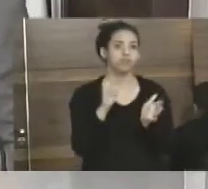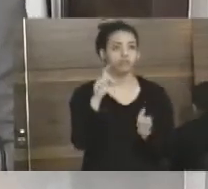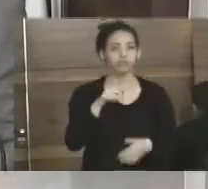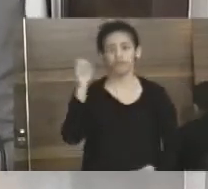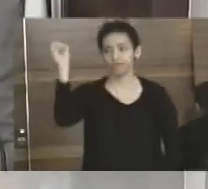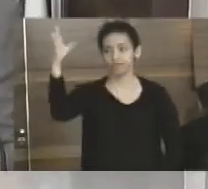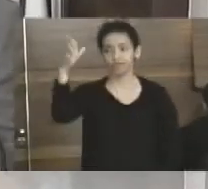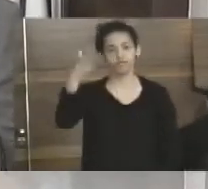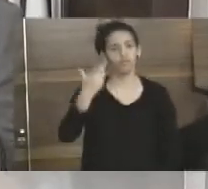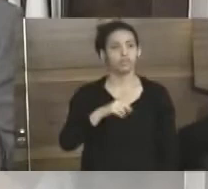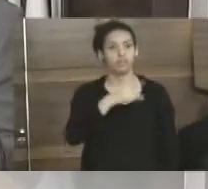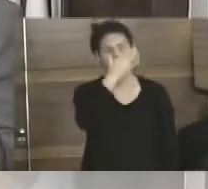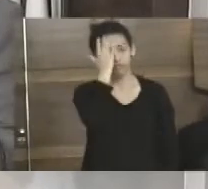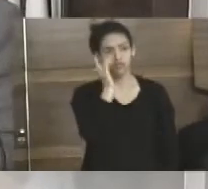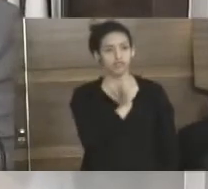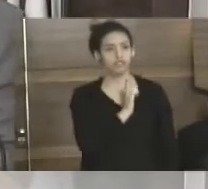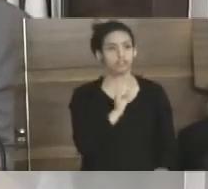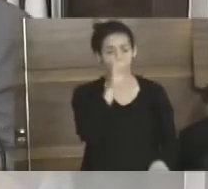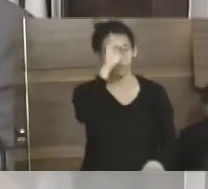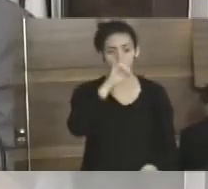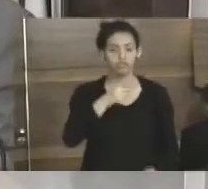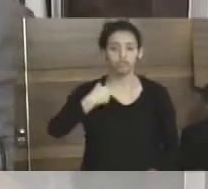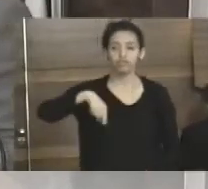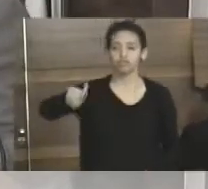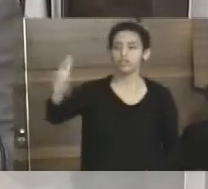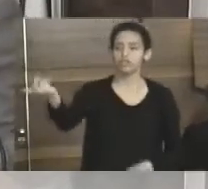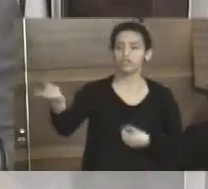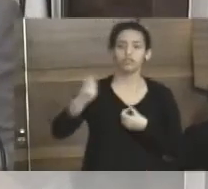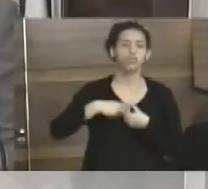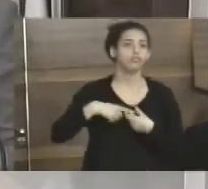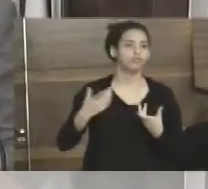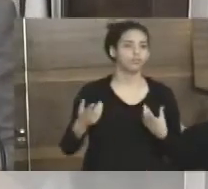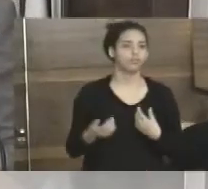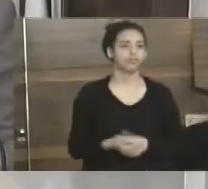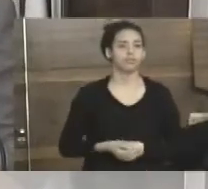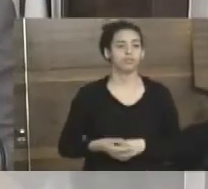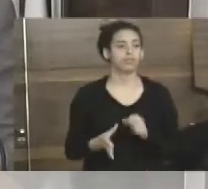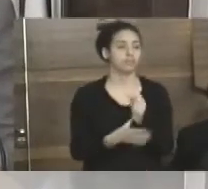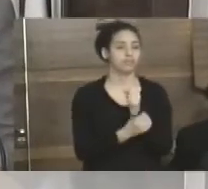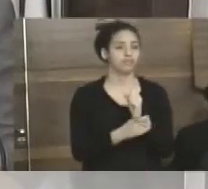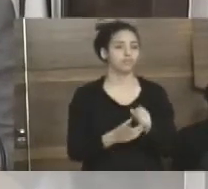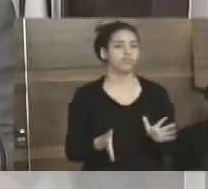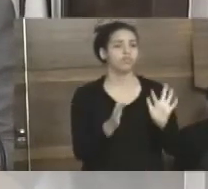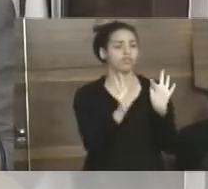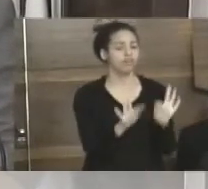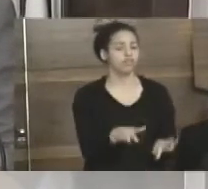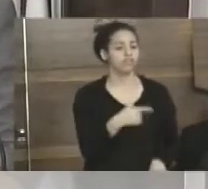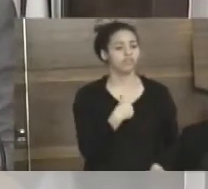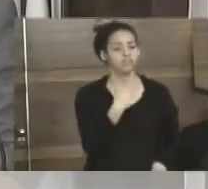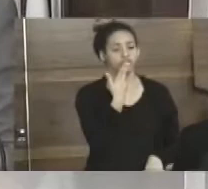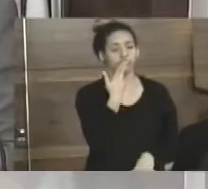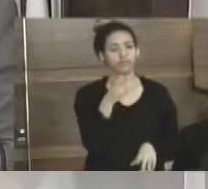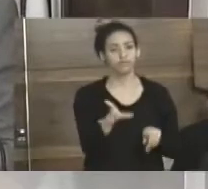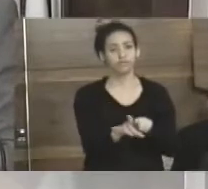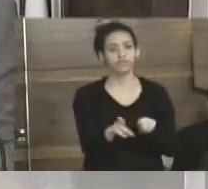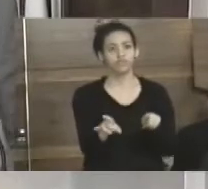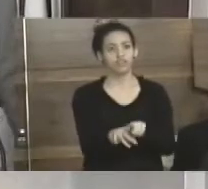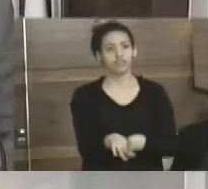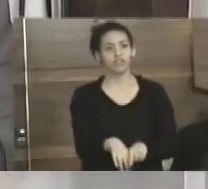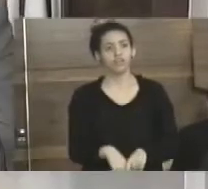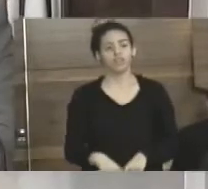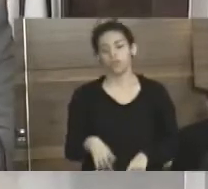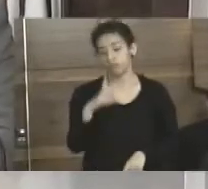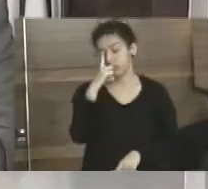ali, para as pessoas poderem ir e vir, ter o direito de ir e vir, não ficar passando por aquilo. E, para finalizar, eu venho falando aqui sobre o